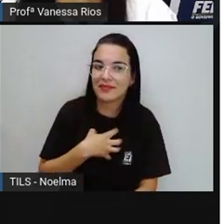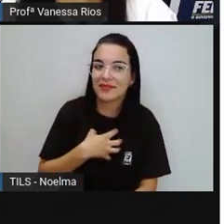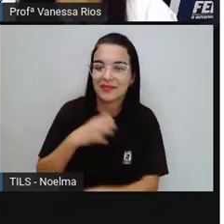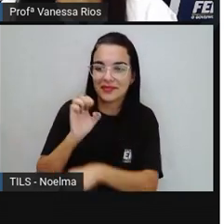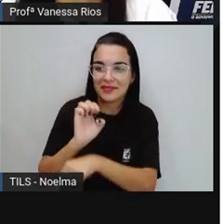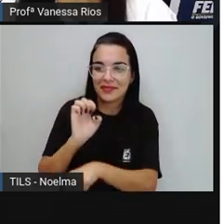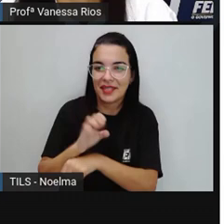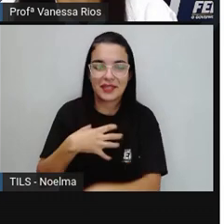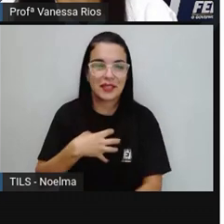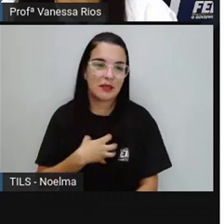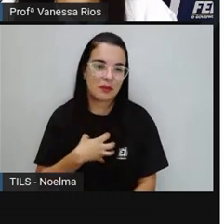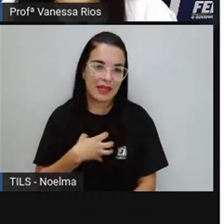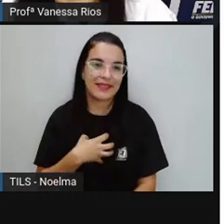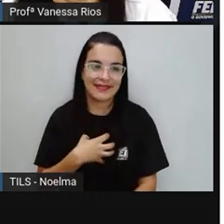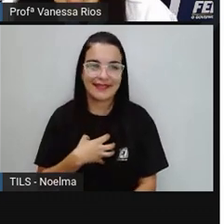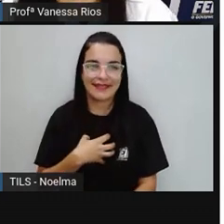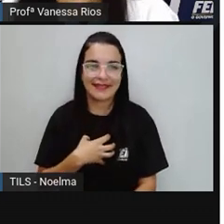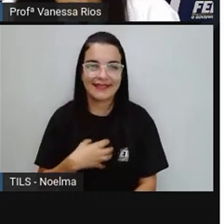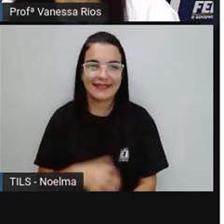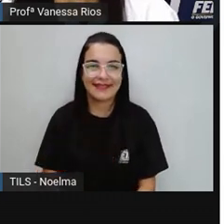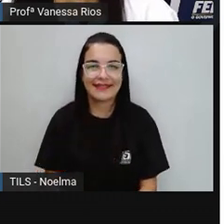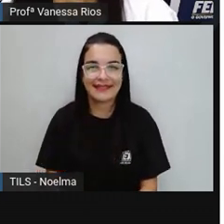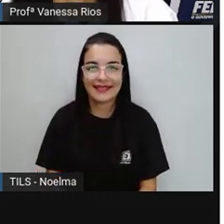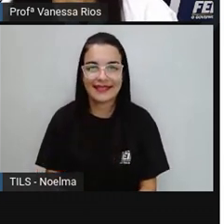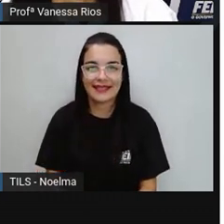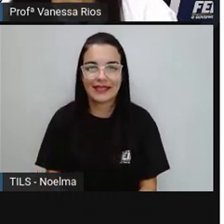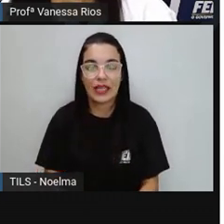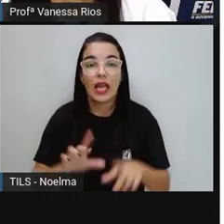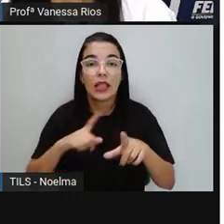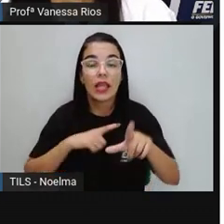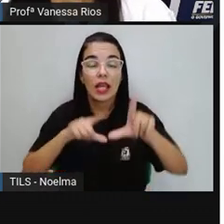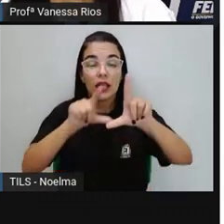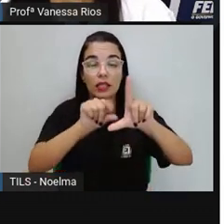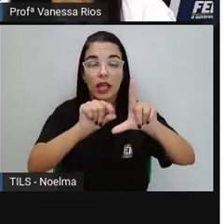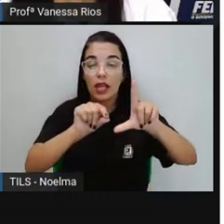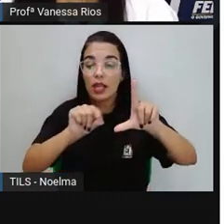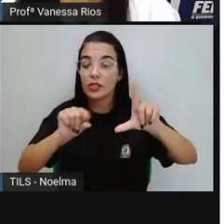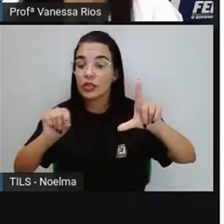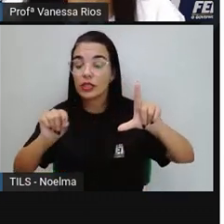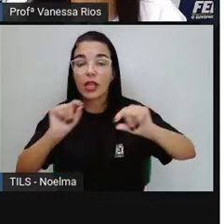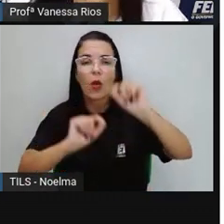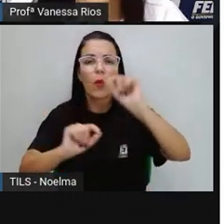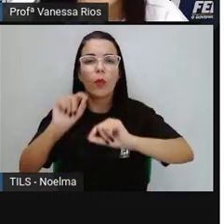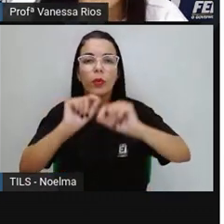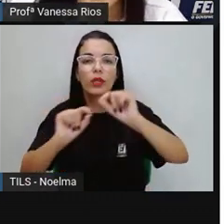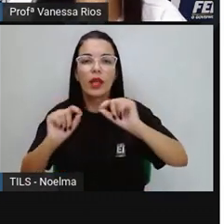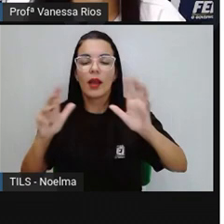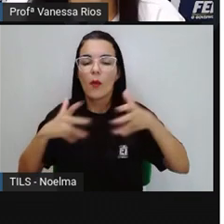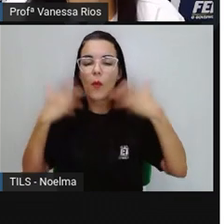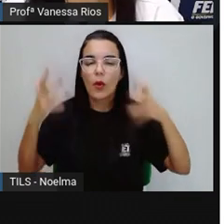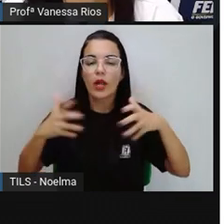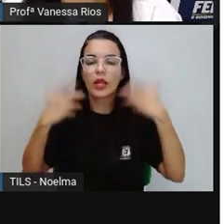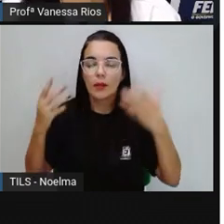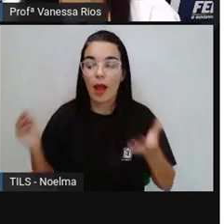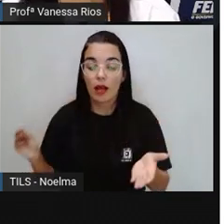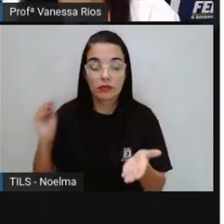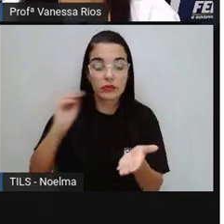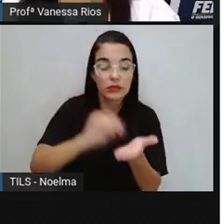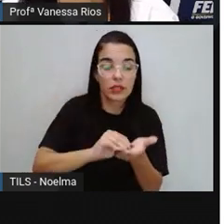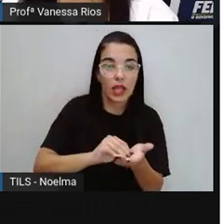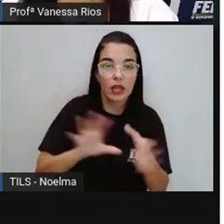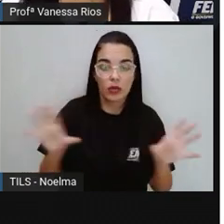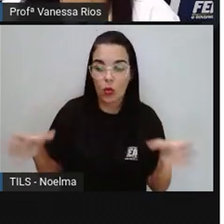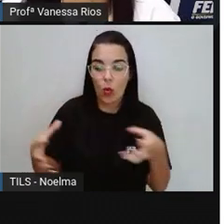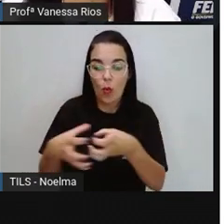estado, que é a Bahia. E na legenda, a gente pode ver os tipos de clima que compõem, que